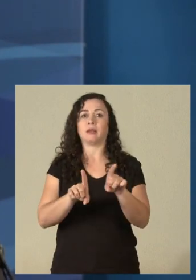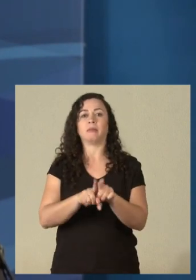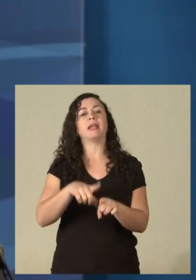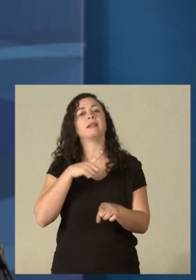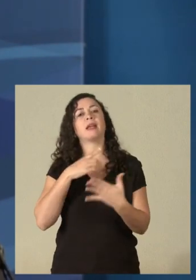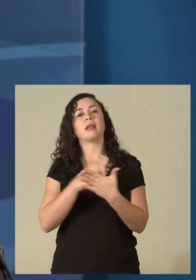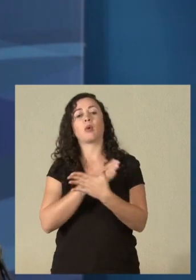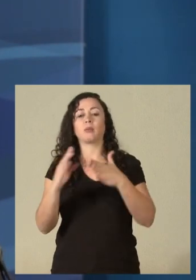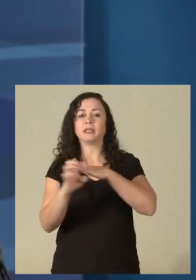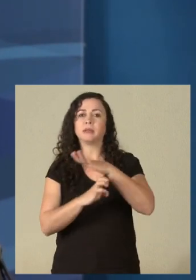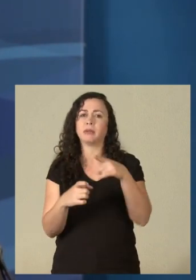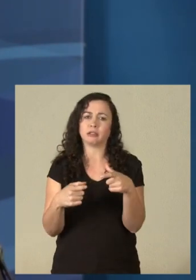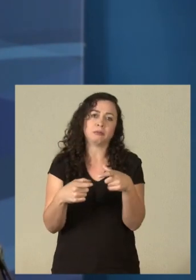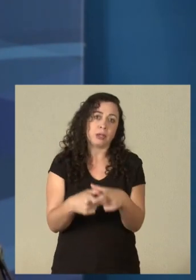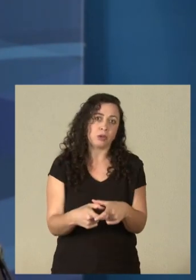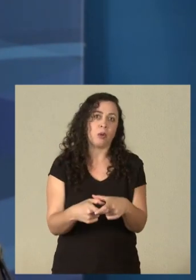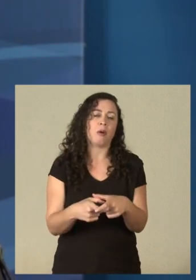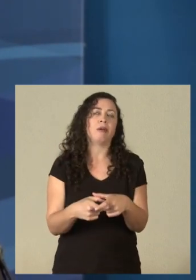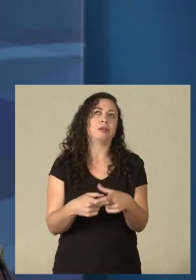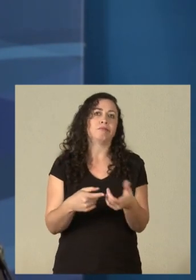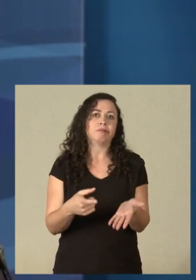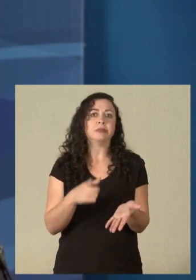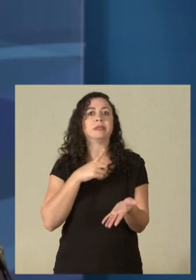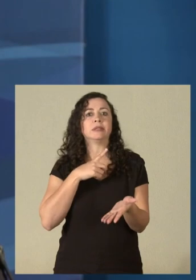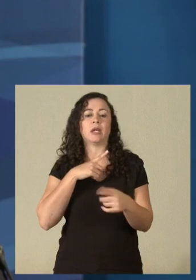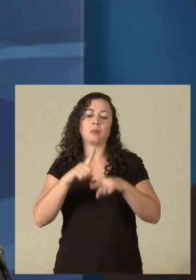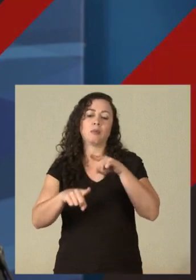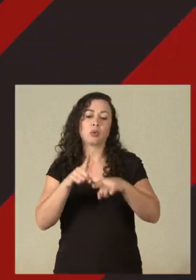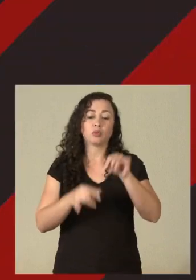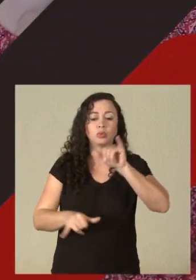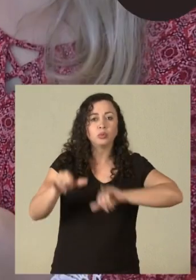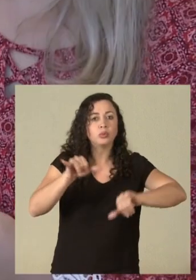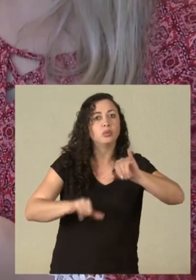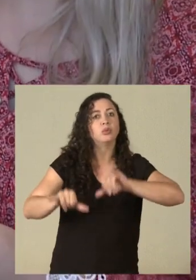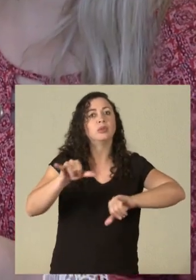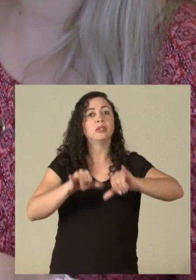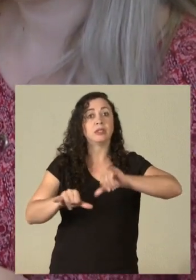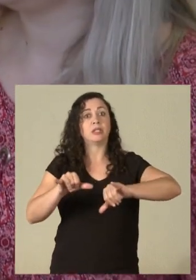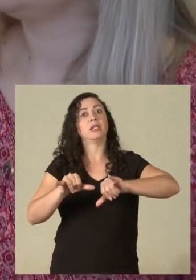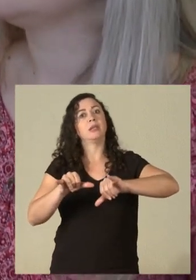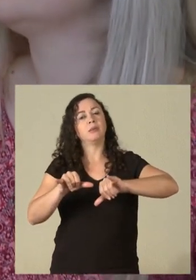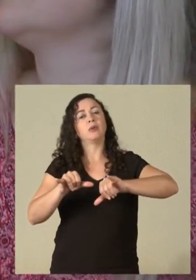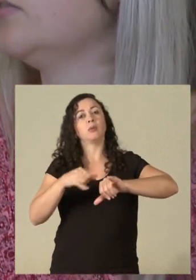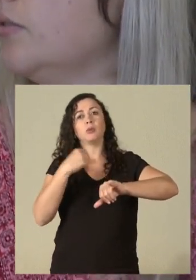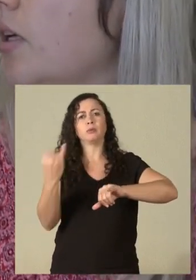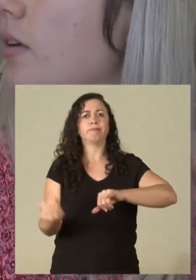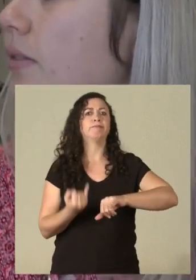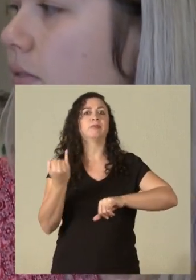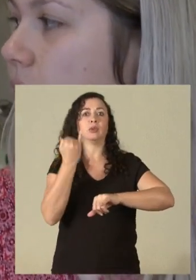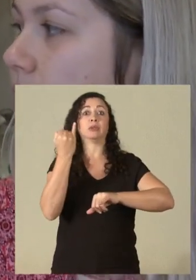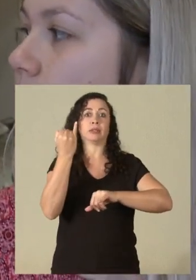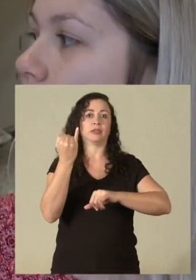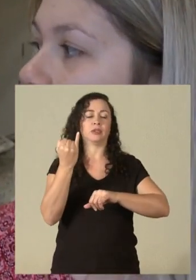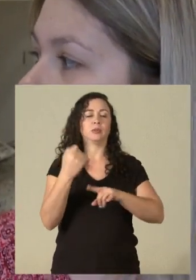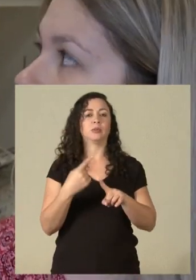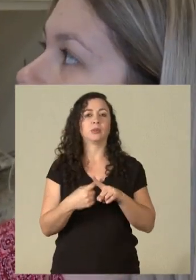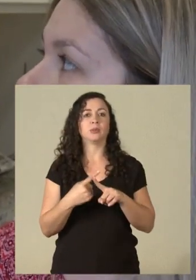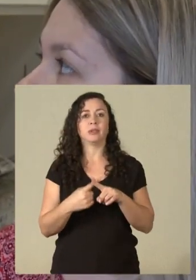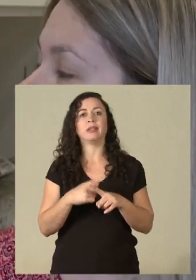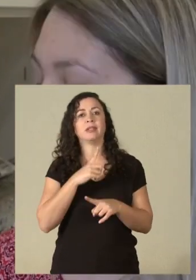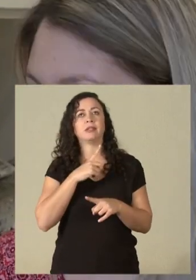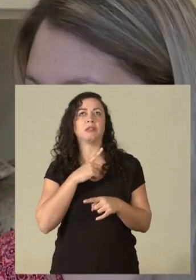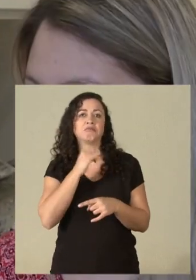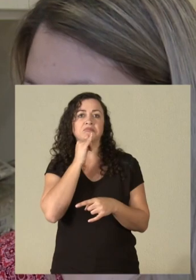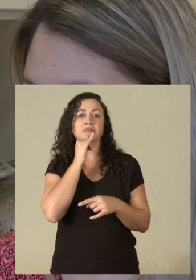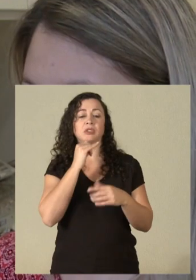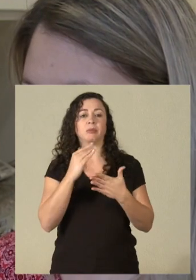também temos pequenas empresas em que você tem produções de produtos químicos com valor agregado muito alto, já